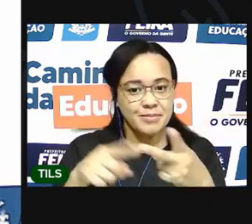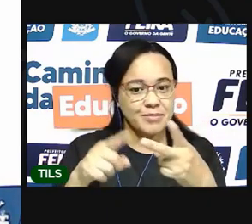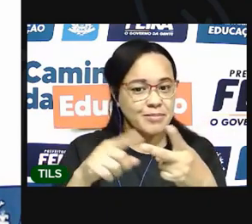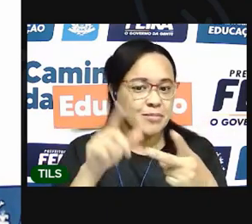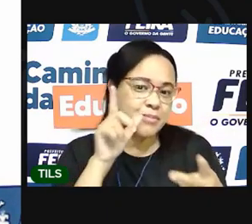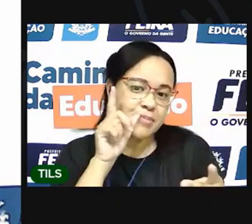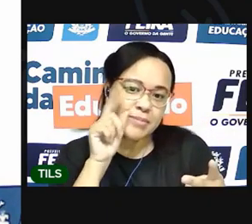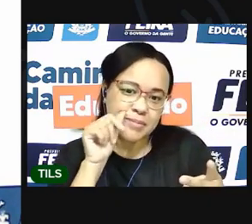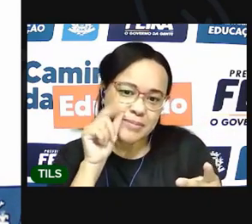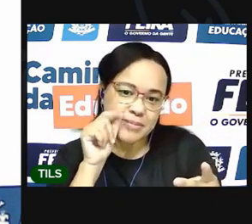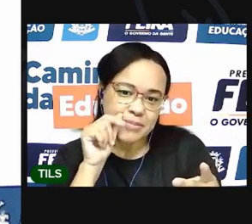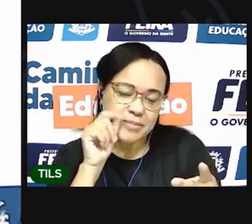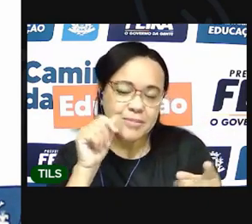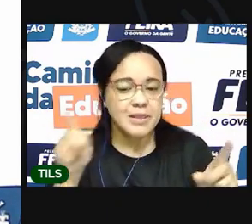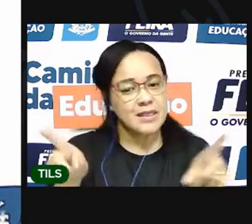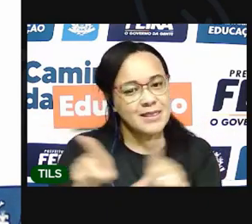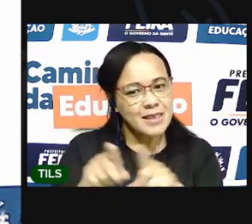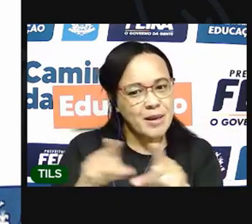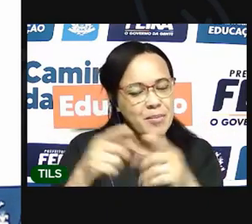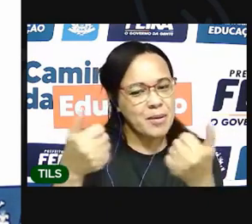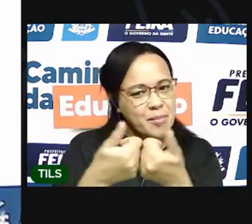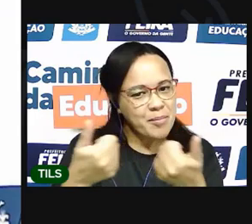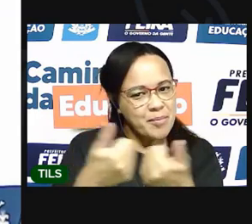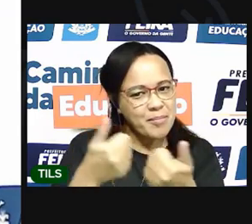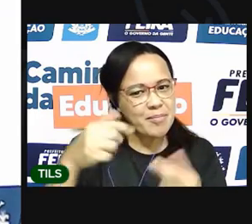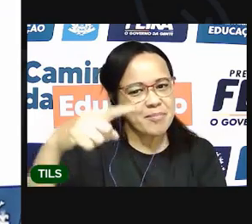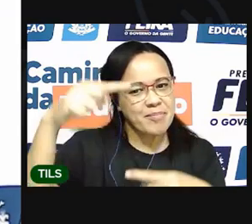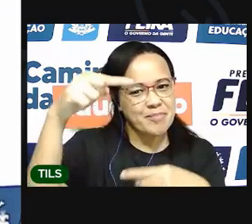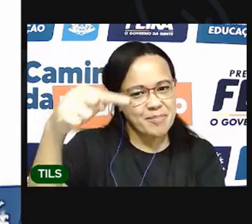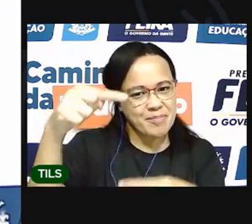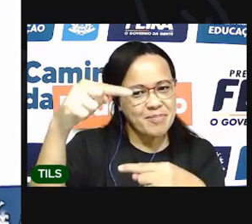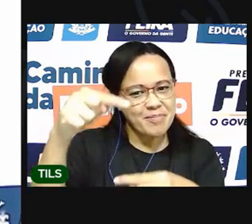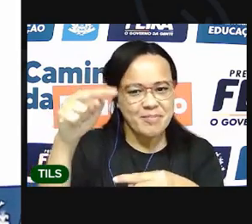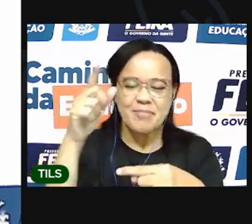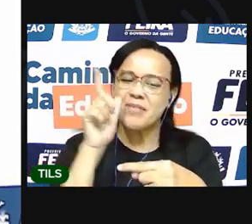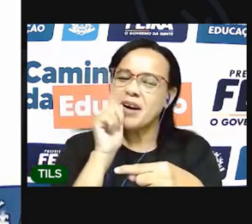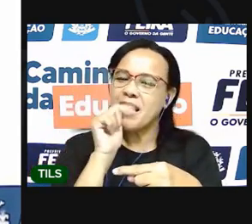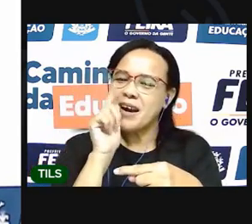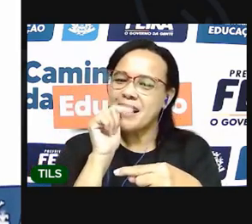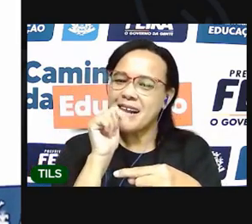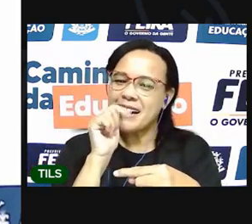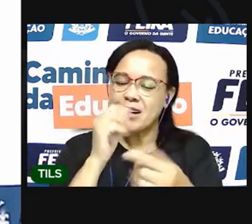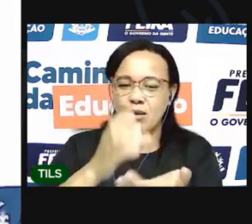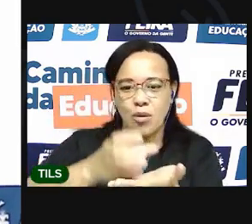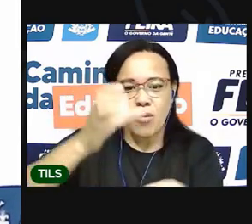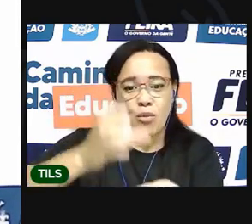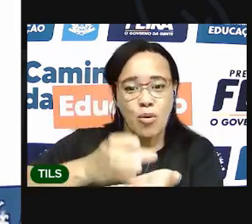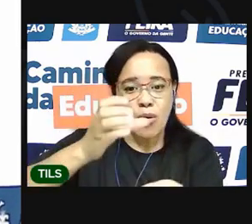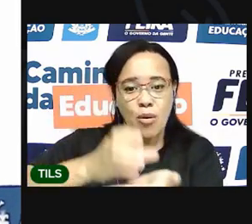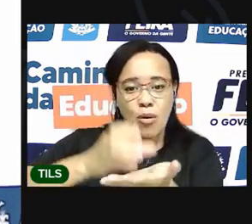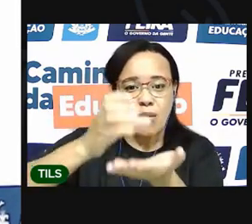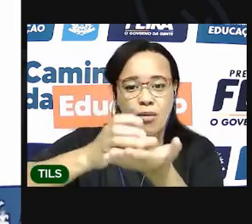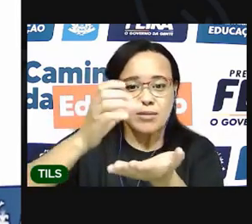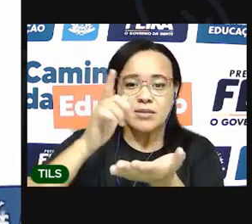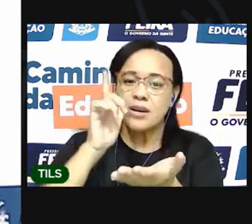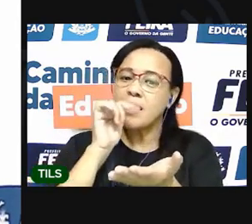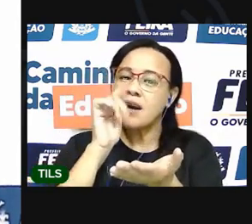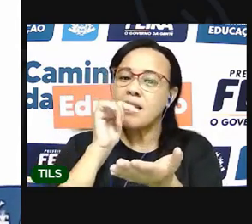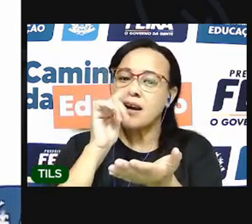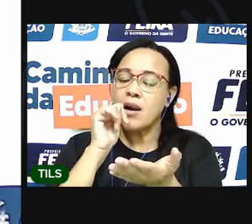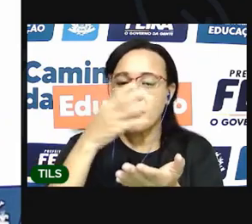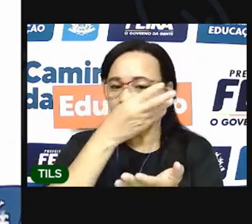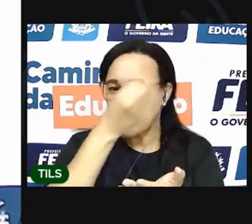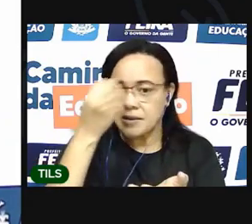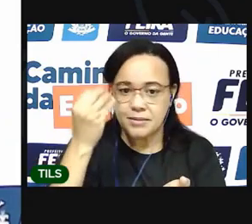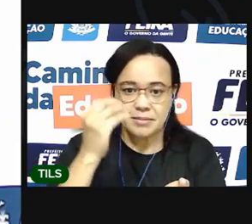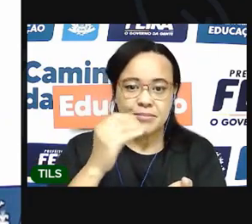e deixa aí pertinho de você também uma garrafinha com água, um copo cheio de água para você não sentir